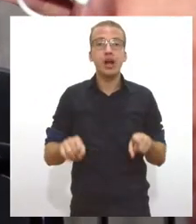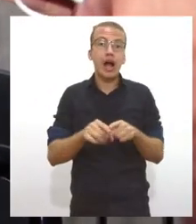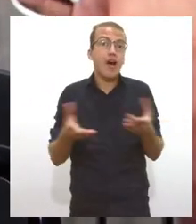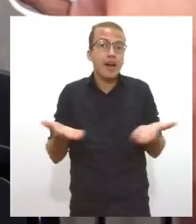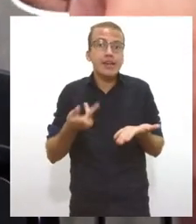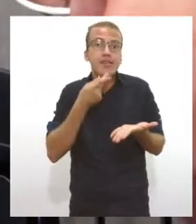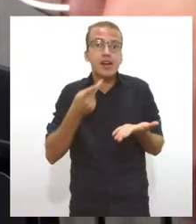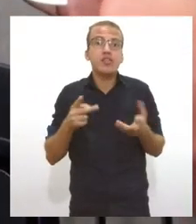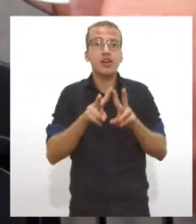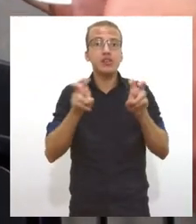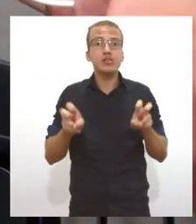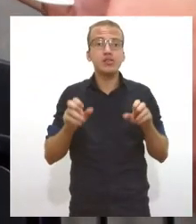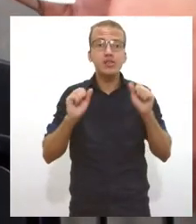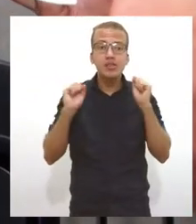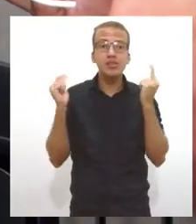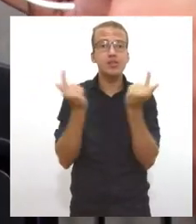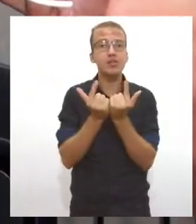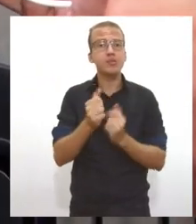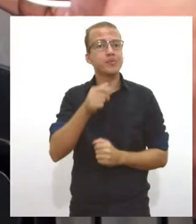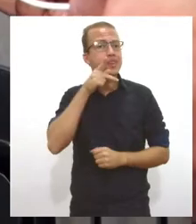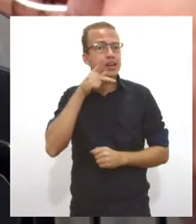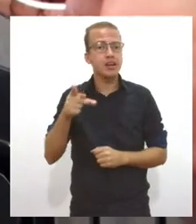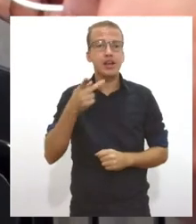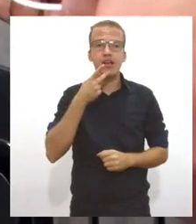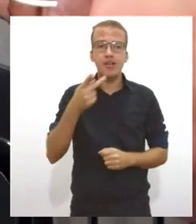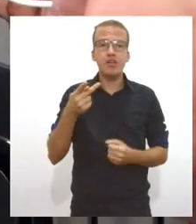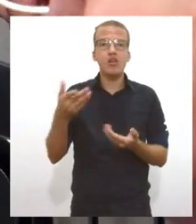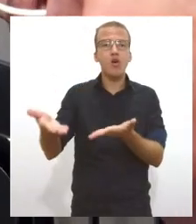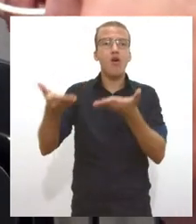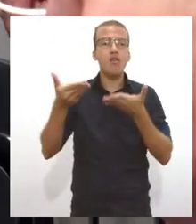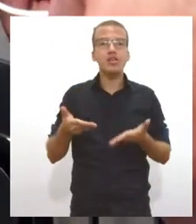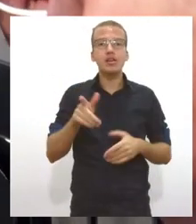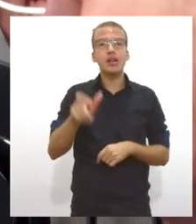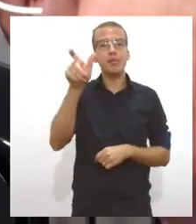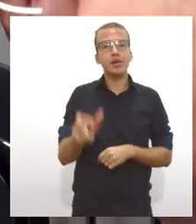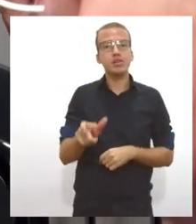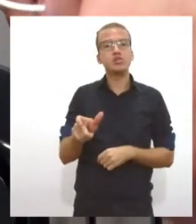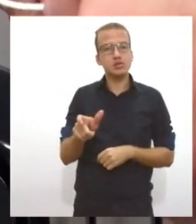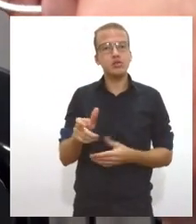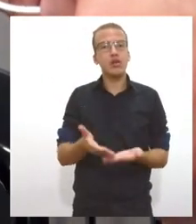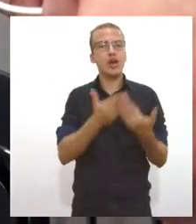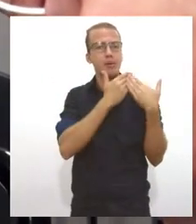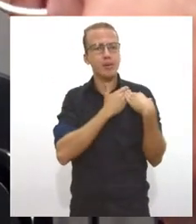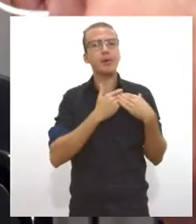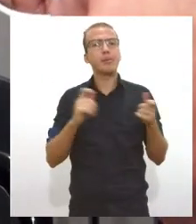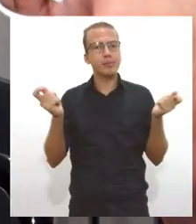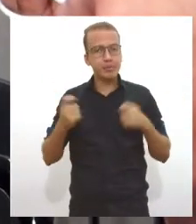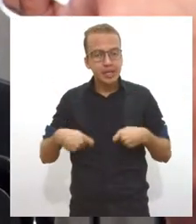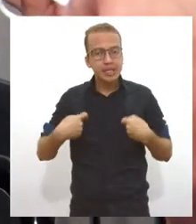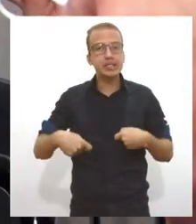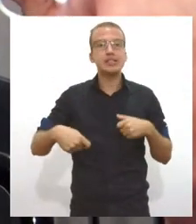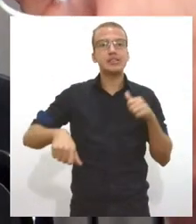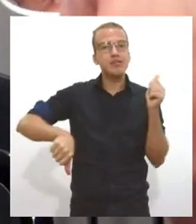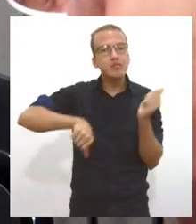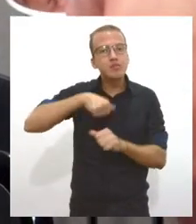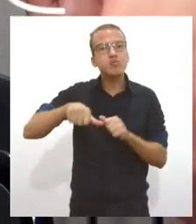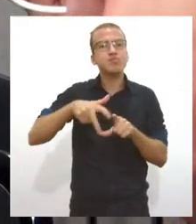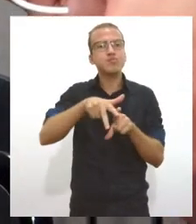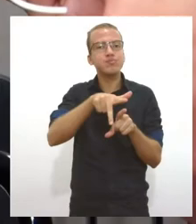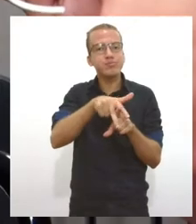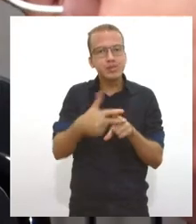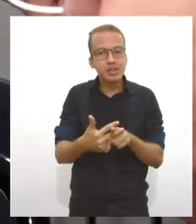o presidente de imediato chamou a pessoa responsável para poder ser corrigido. Então, um ato de